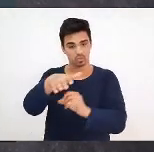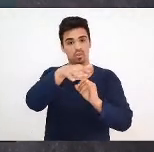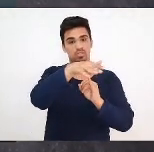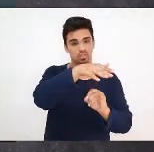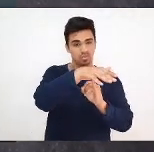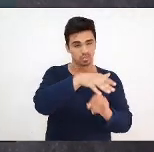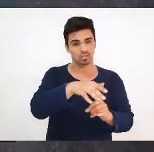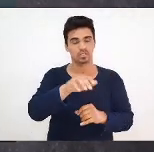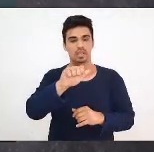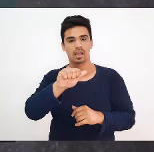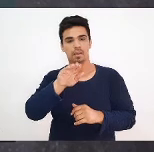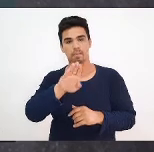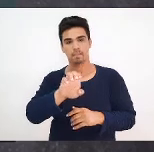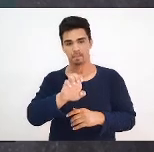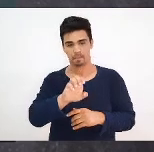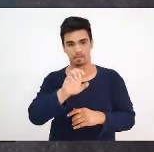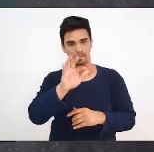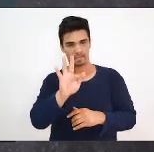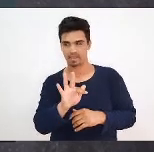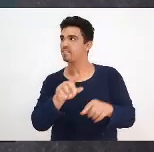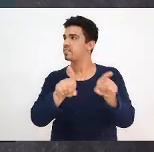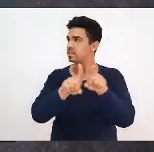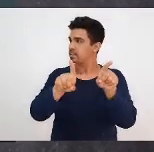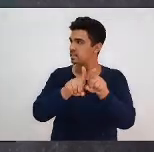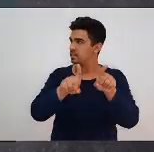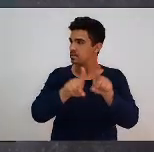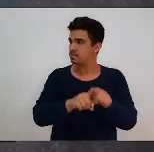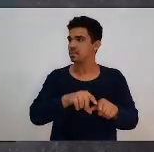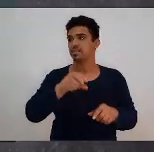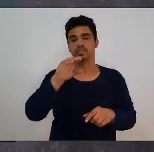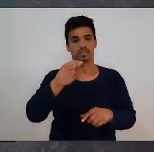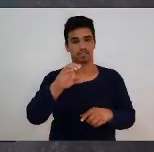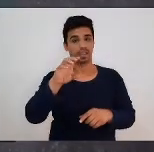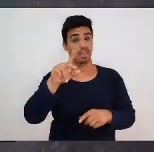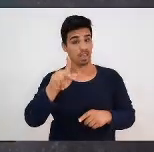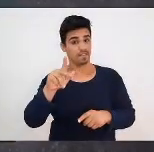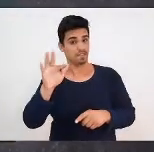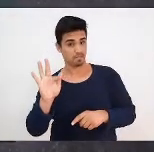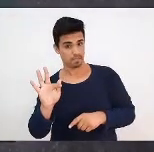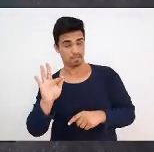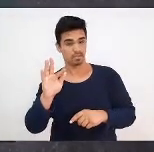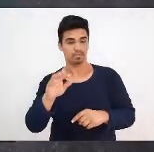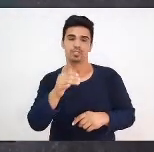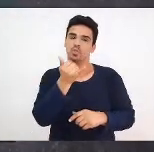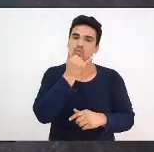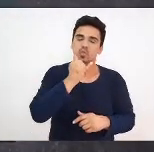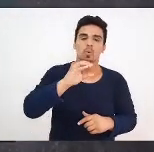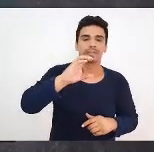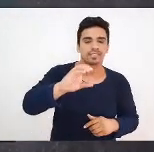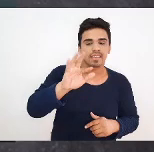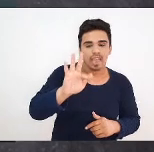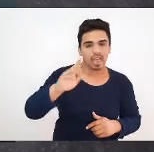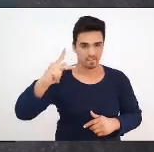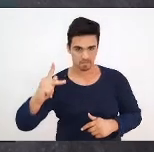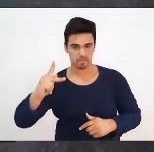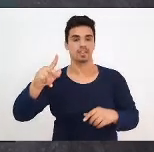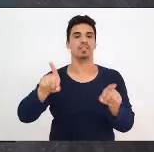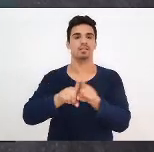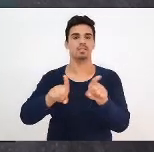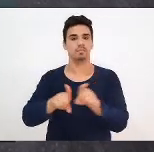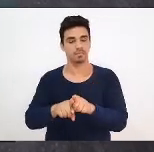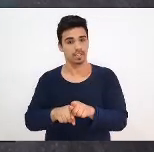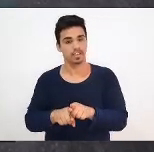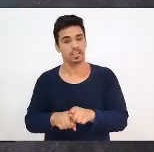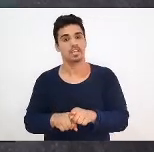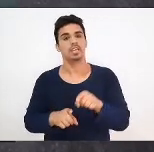e também em diálogo com uma escuta das coordenações, com escuta dos conselhos